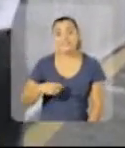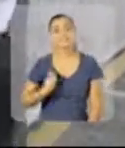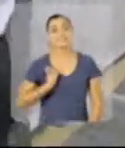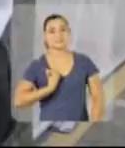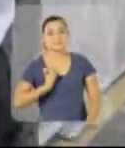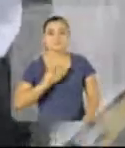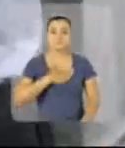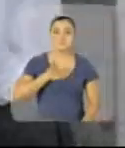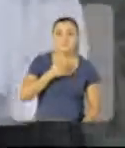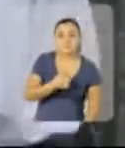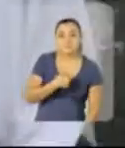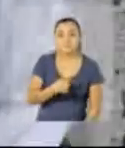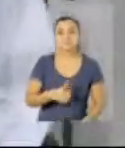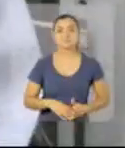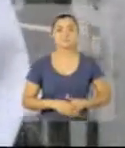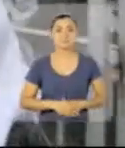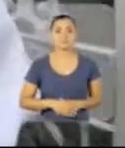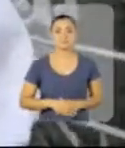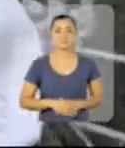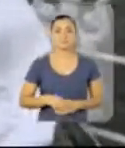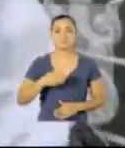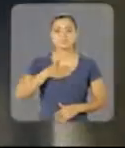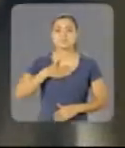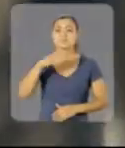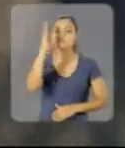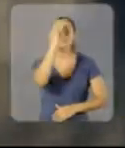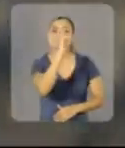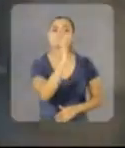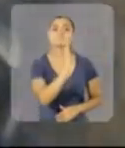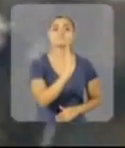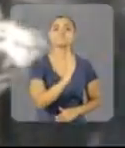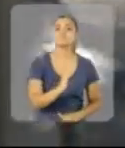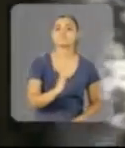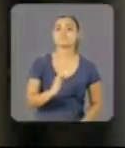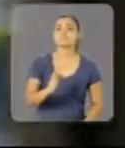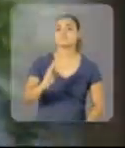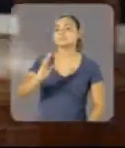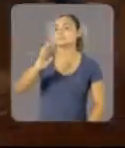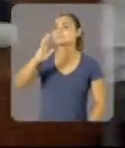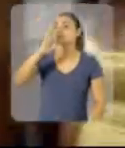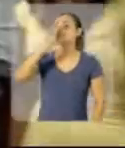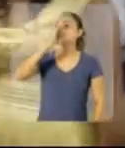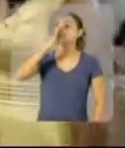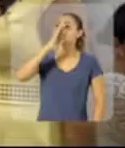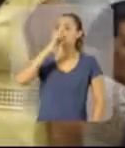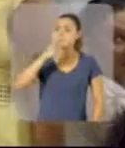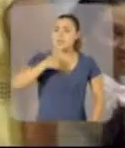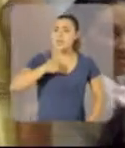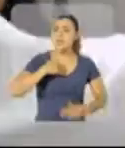A Verônica está? Está, prazerente. Tudo bem? Oh, meu Brasil,